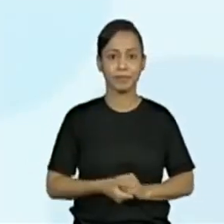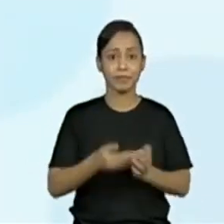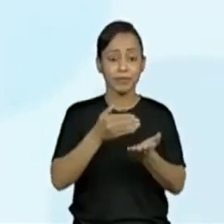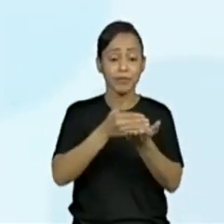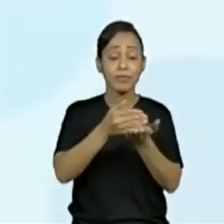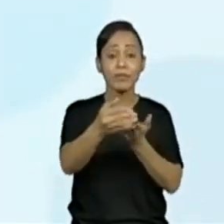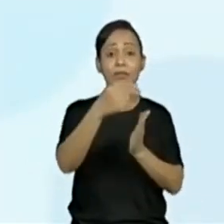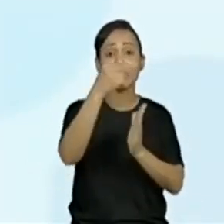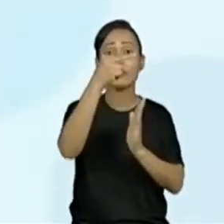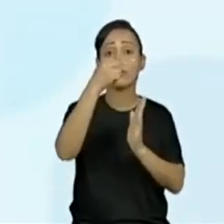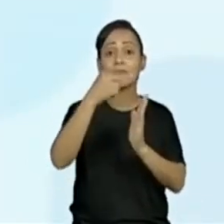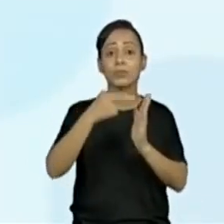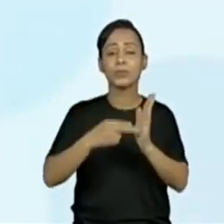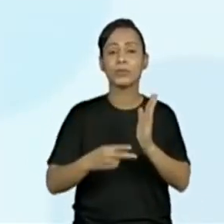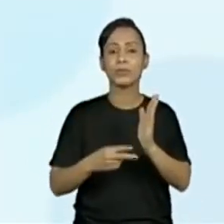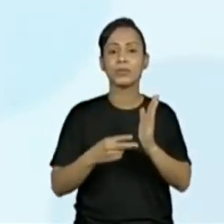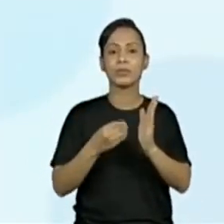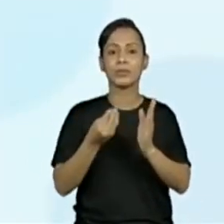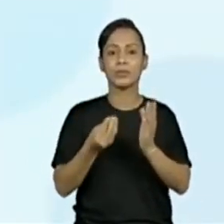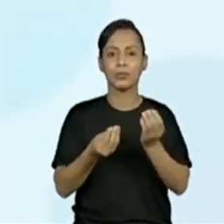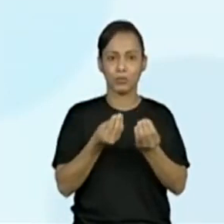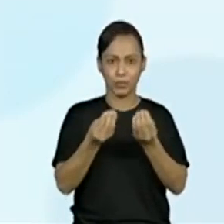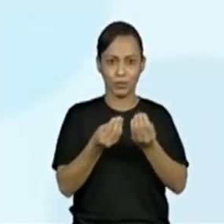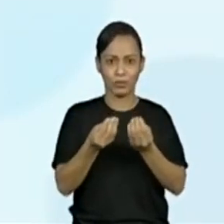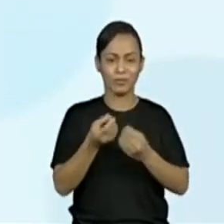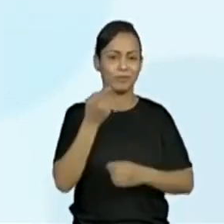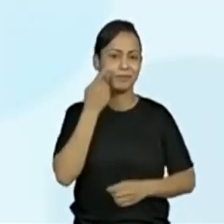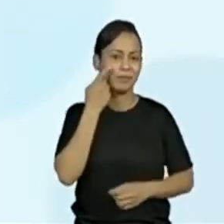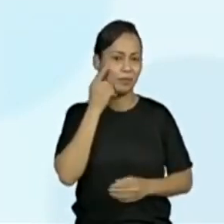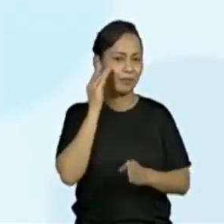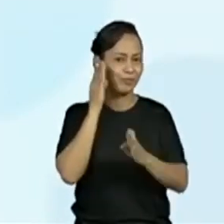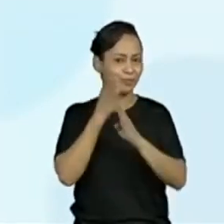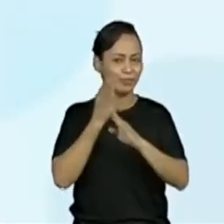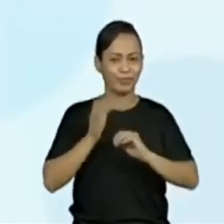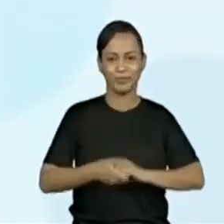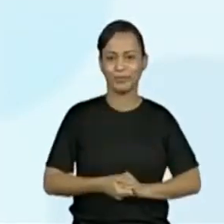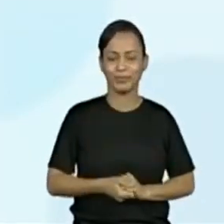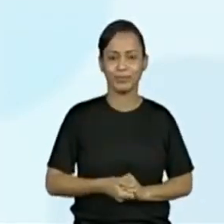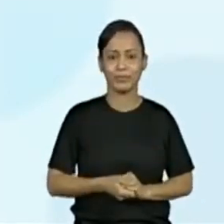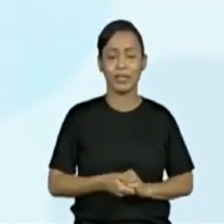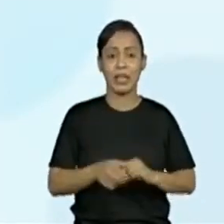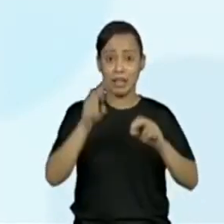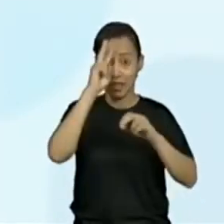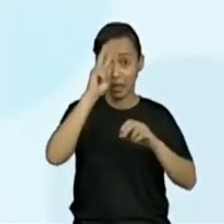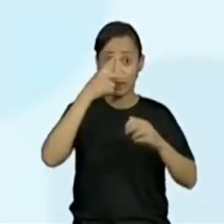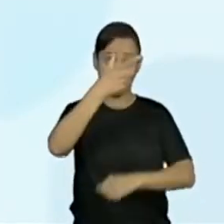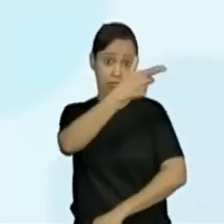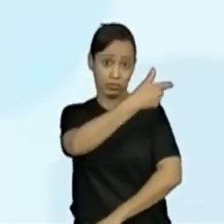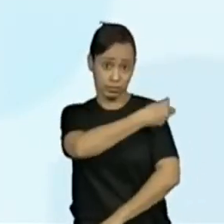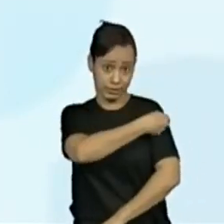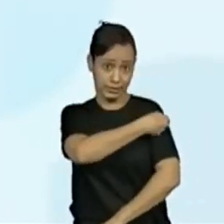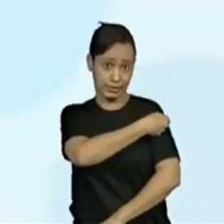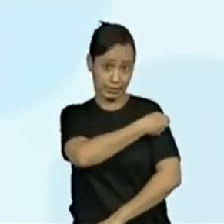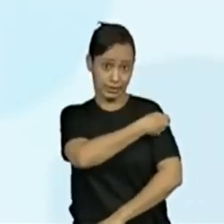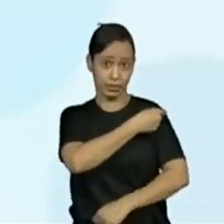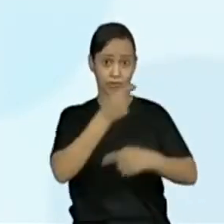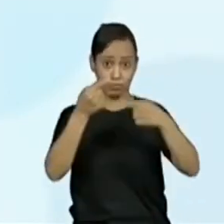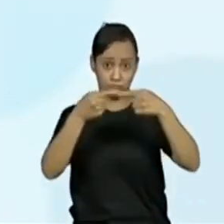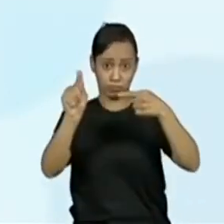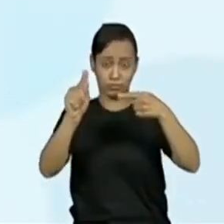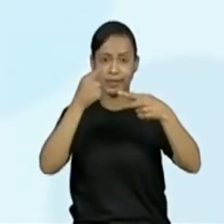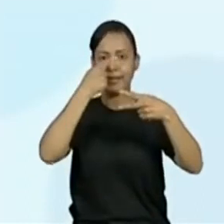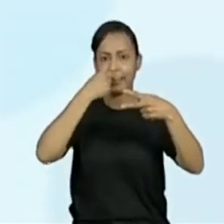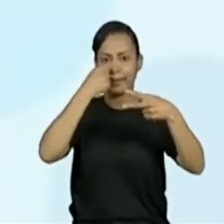Por que que é o momento inicial? Porque por mais que a gente discorreu de vários assuntos, a gente tratou da questão da vacinação, a gente falou da gripe,